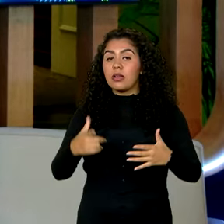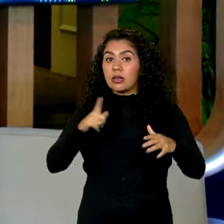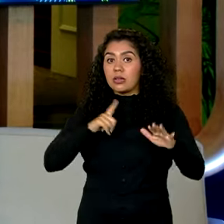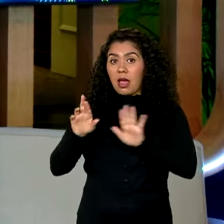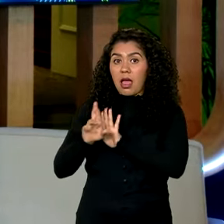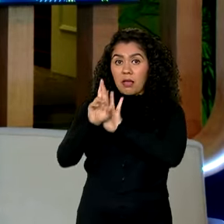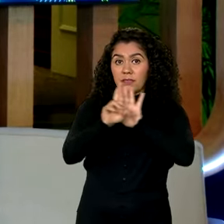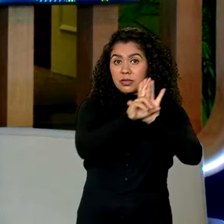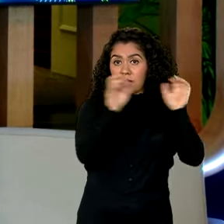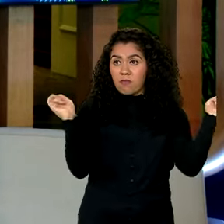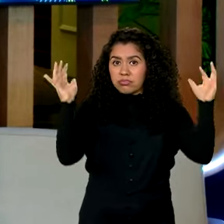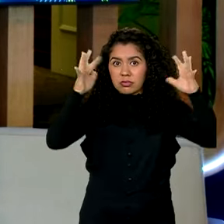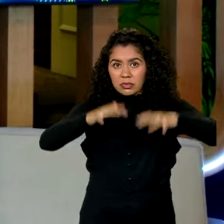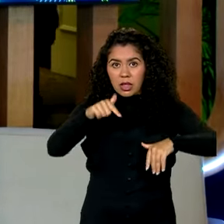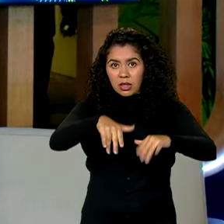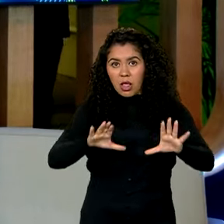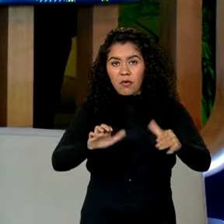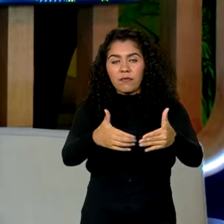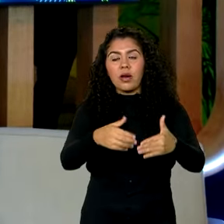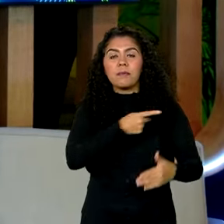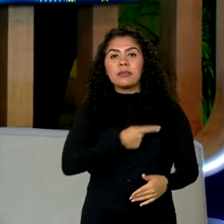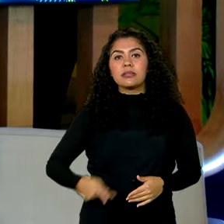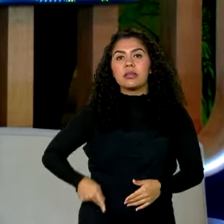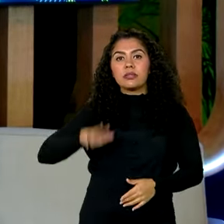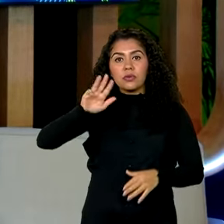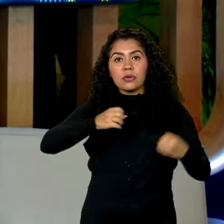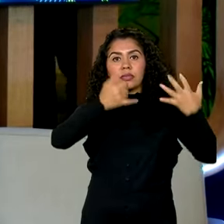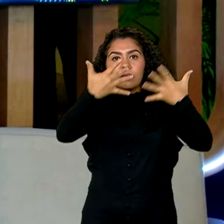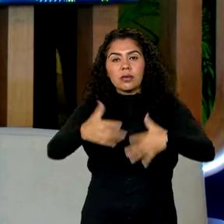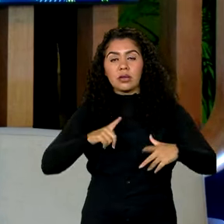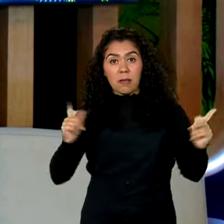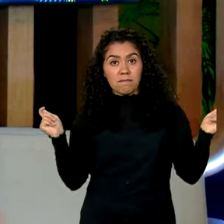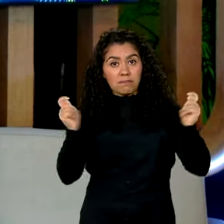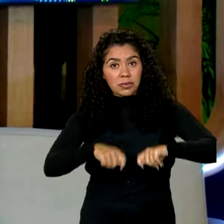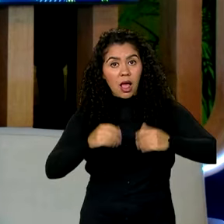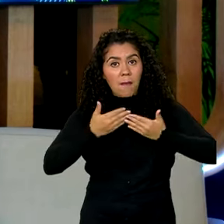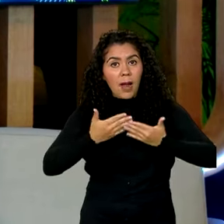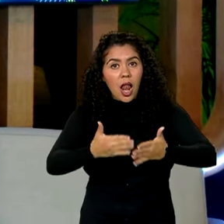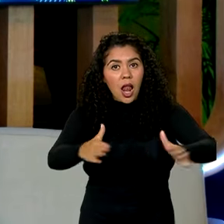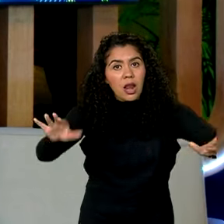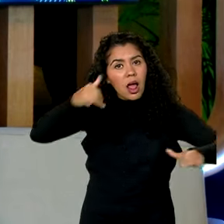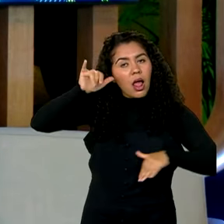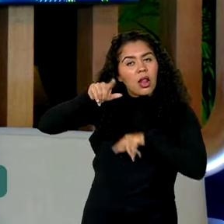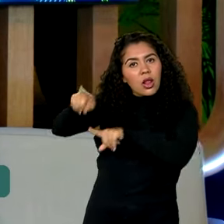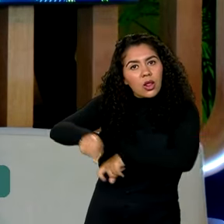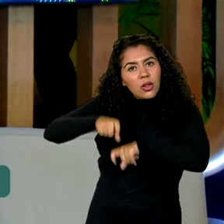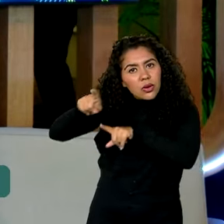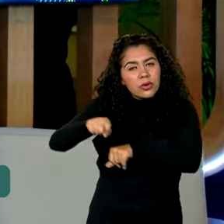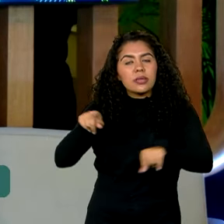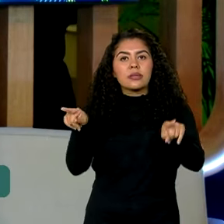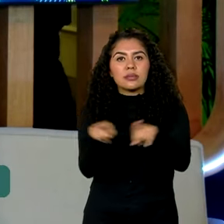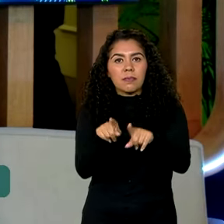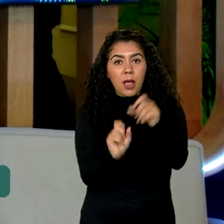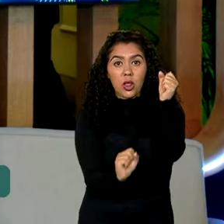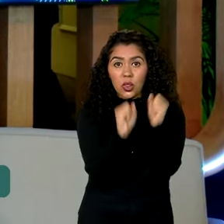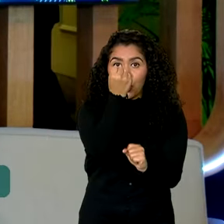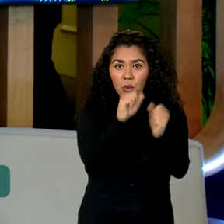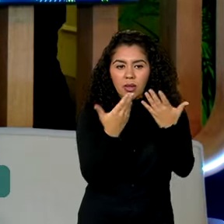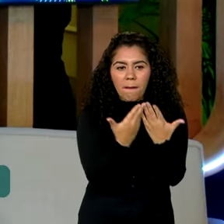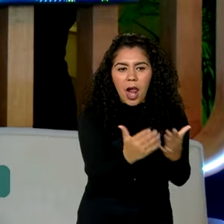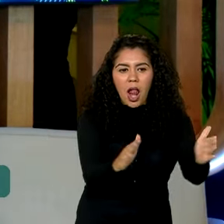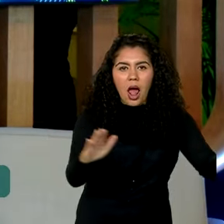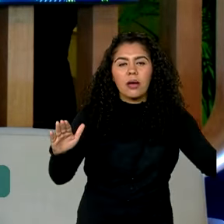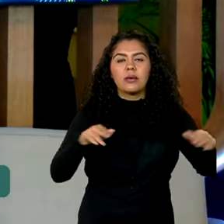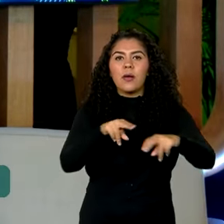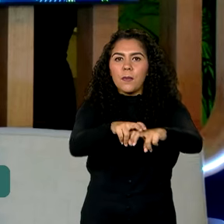presidente ainda destacou o nosso potencial em ampliar a produtividade agrícola e renovar a vocação industrial a partir da